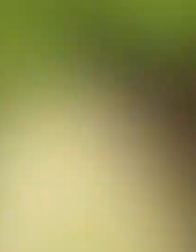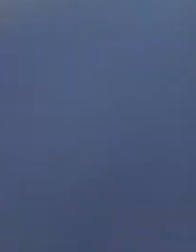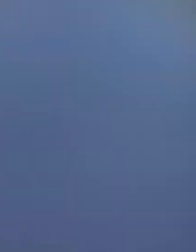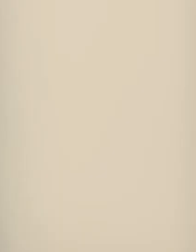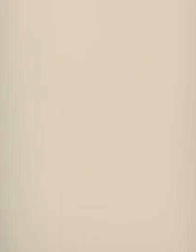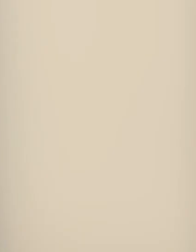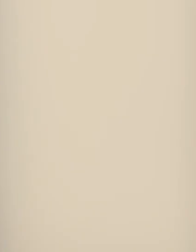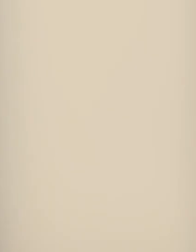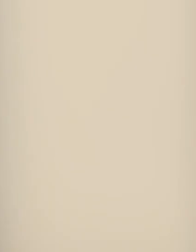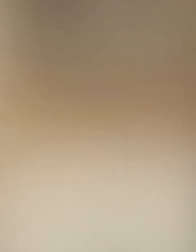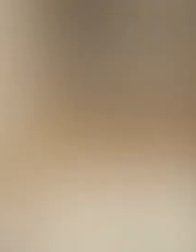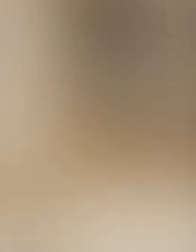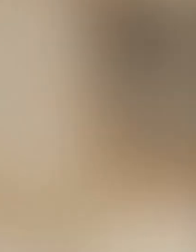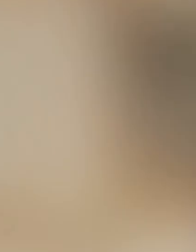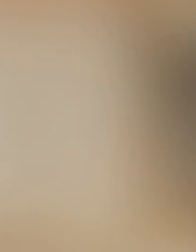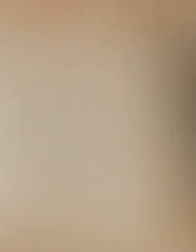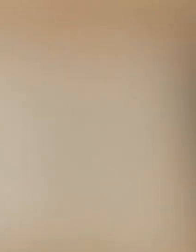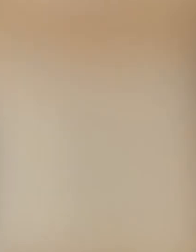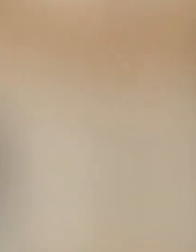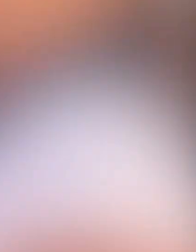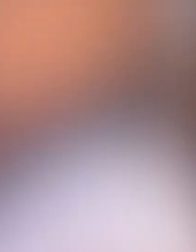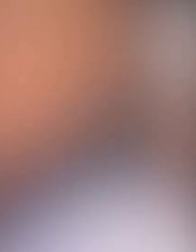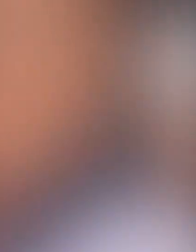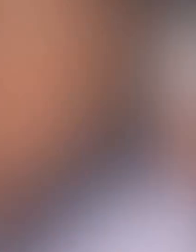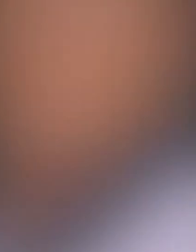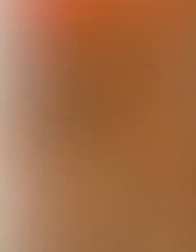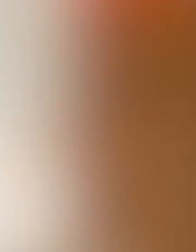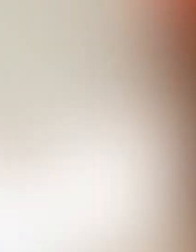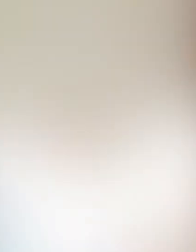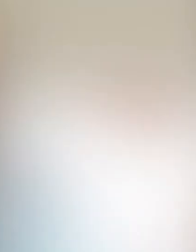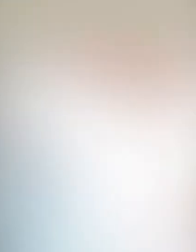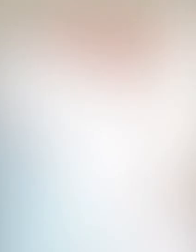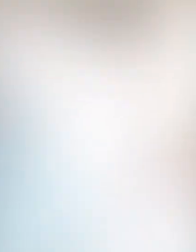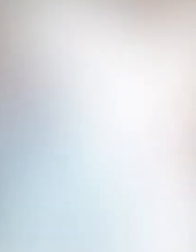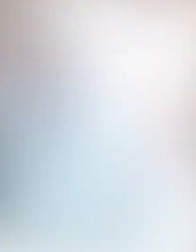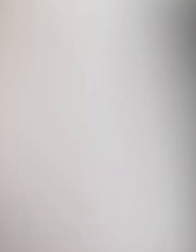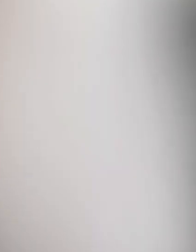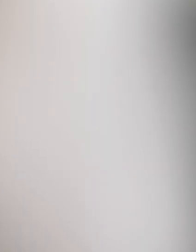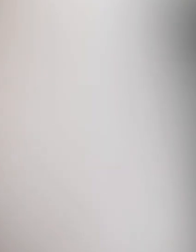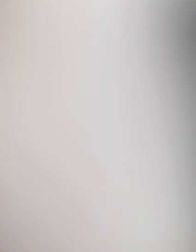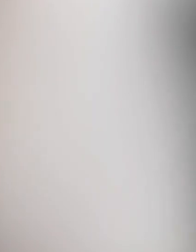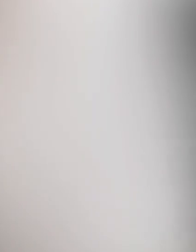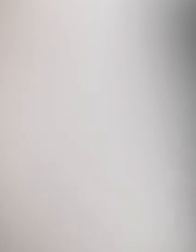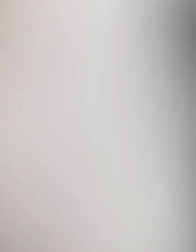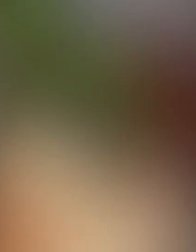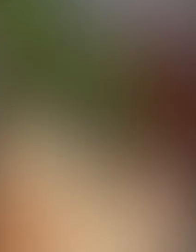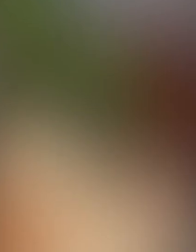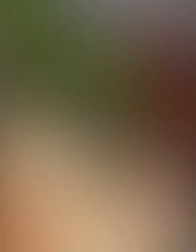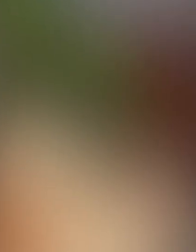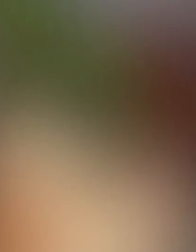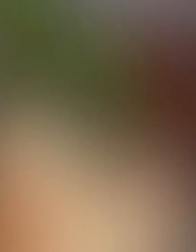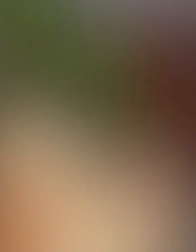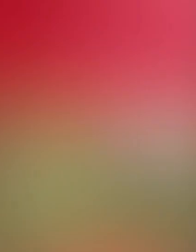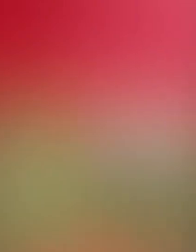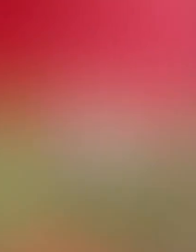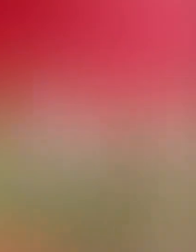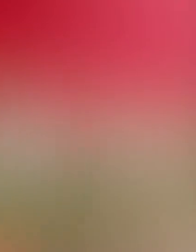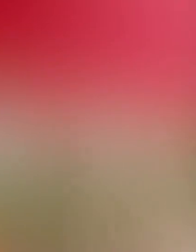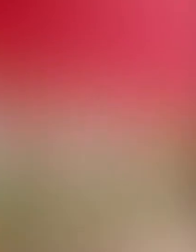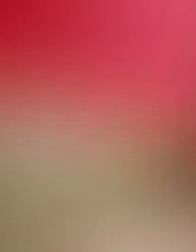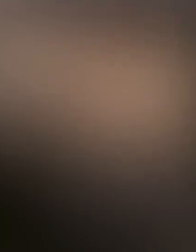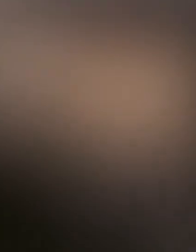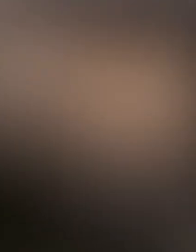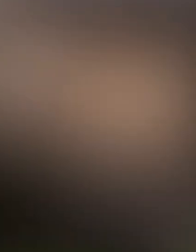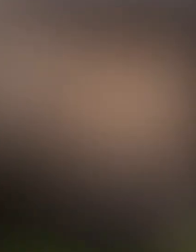simplicidade e a coragem da sua gente e sua intrínseca capacidade de inovar e produzir cultura, conhecimento e riqueza.